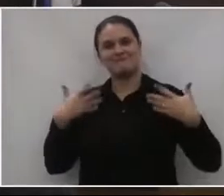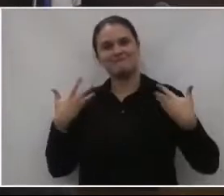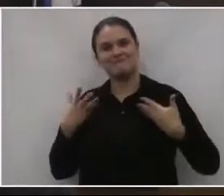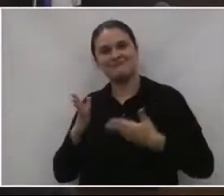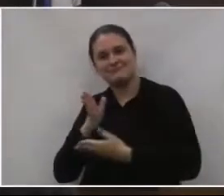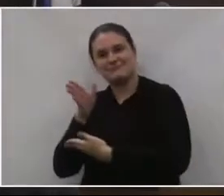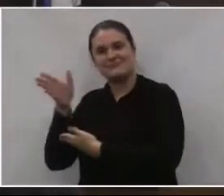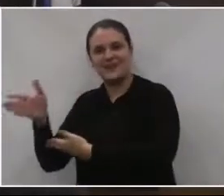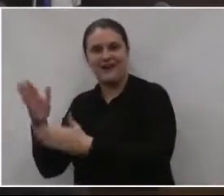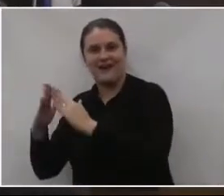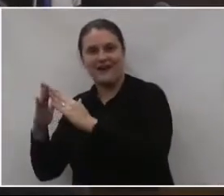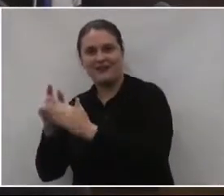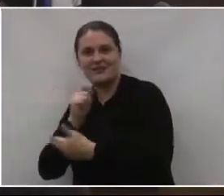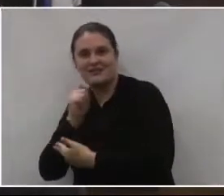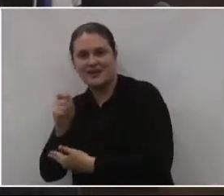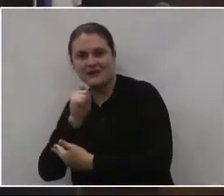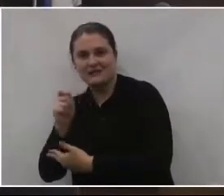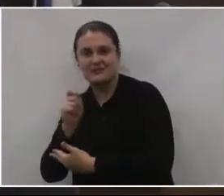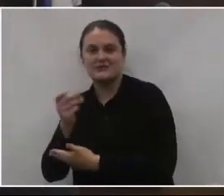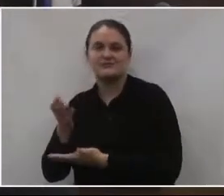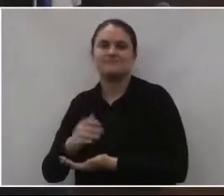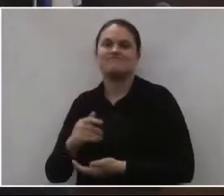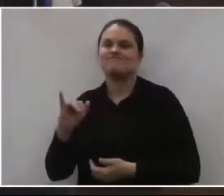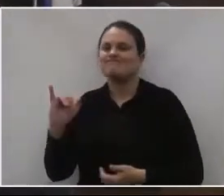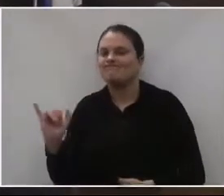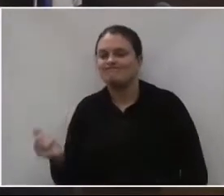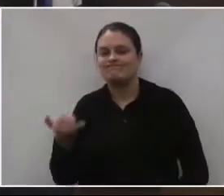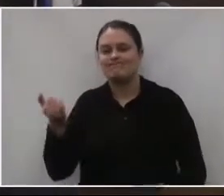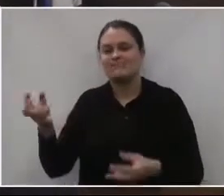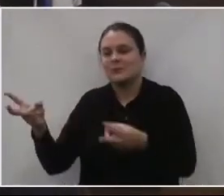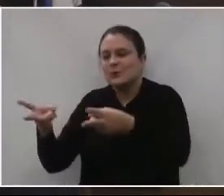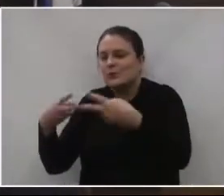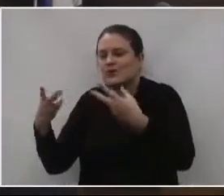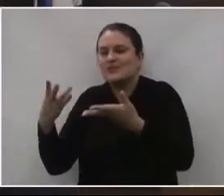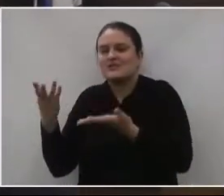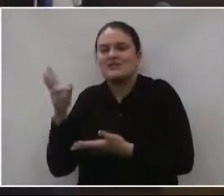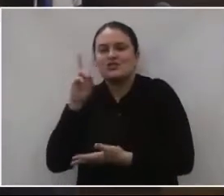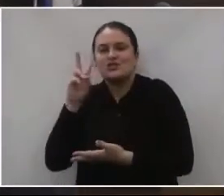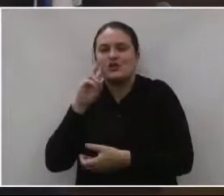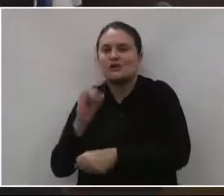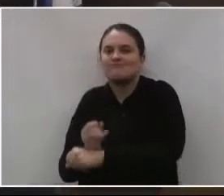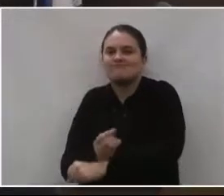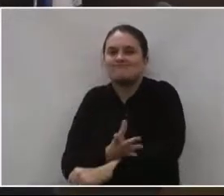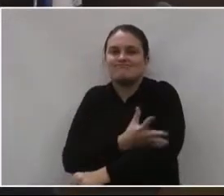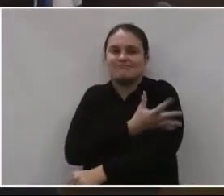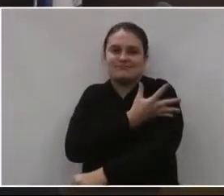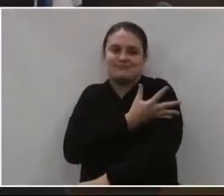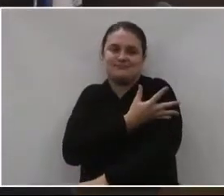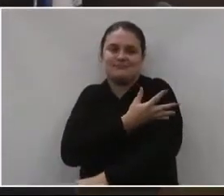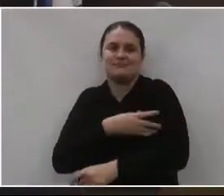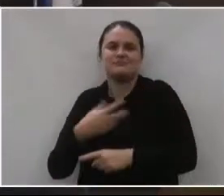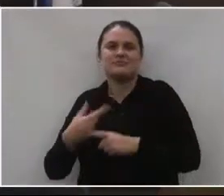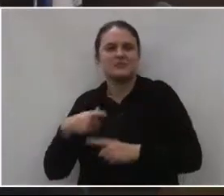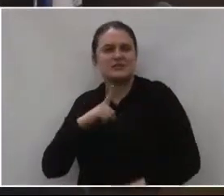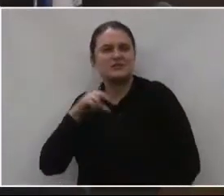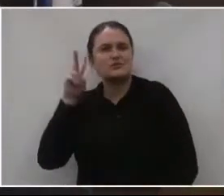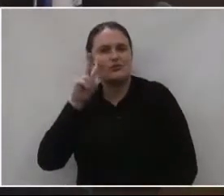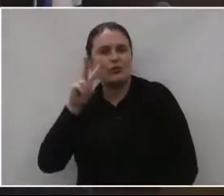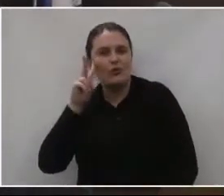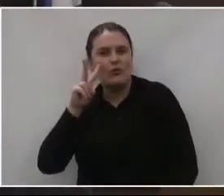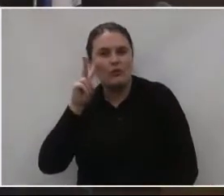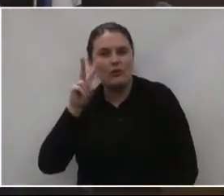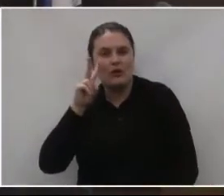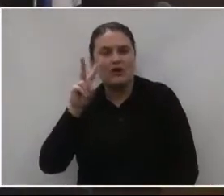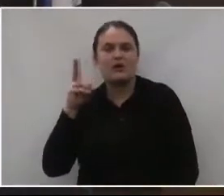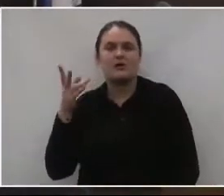voltava. E olha, aí era de arrepiar. Além das histórias,